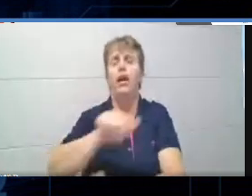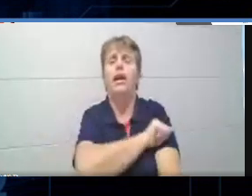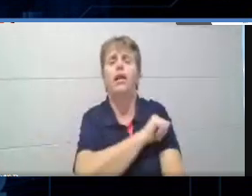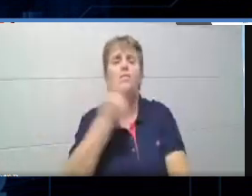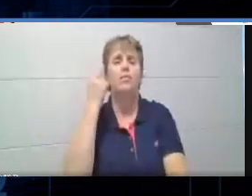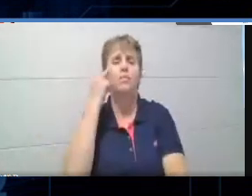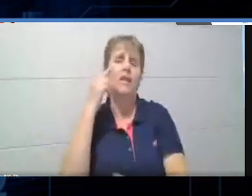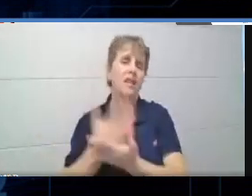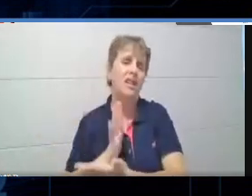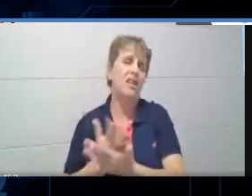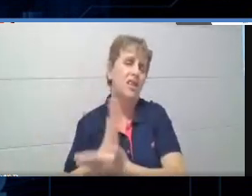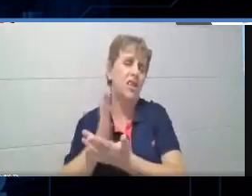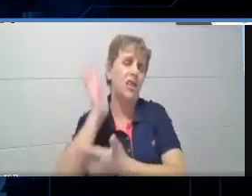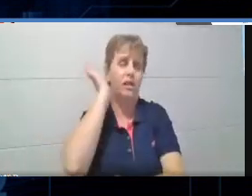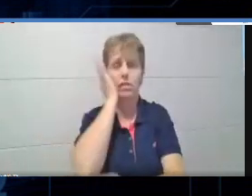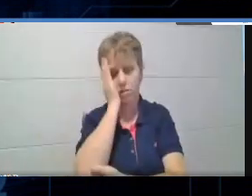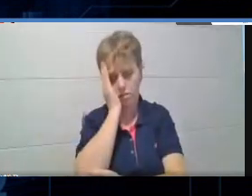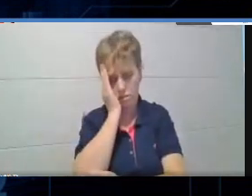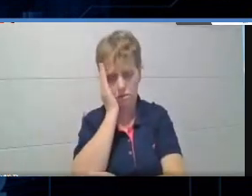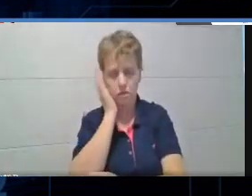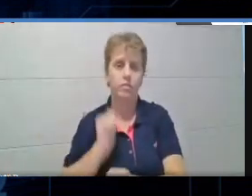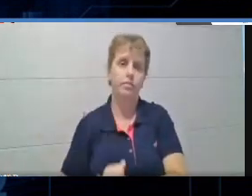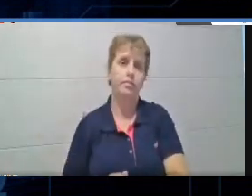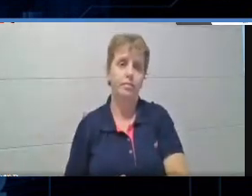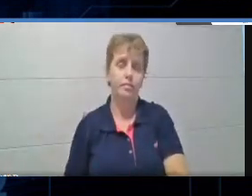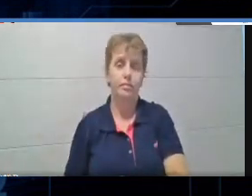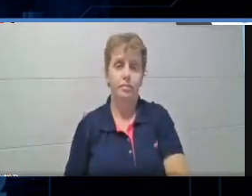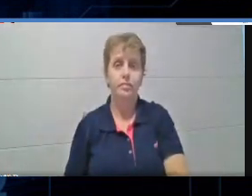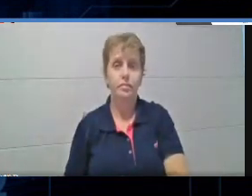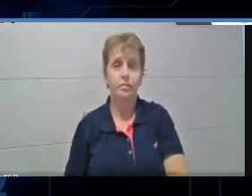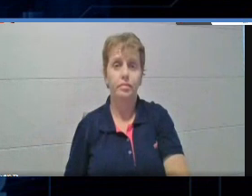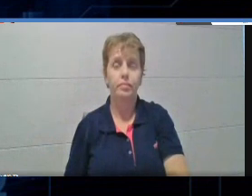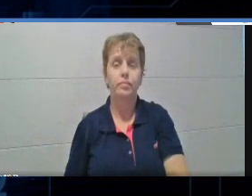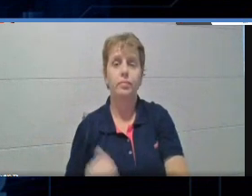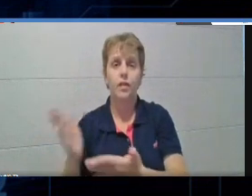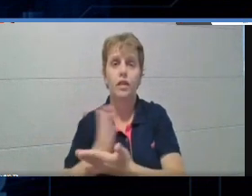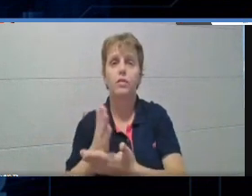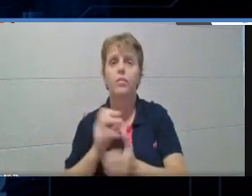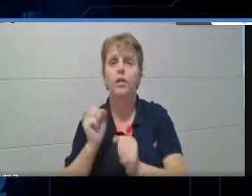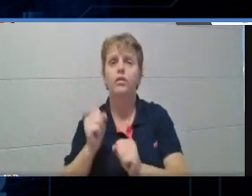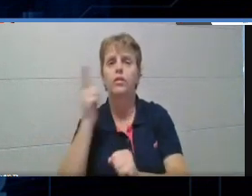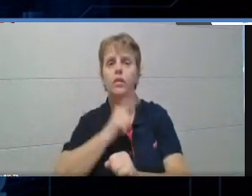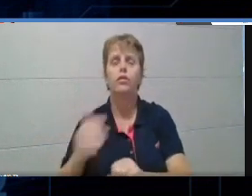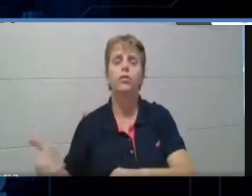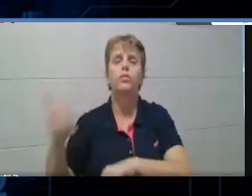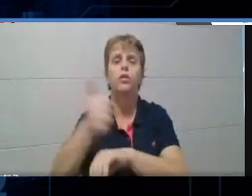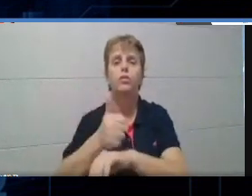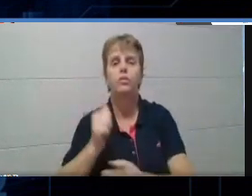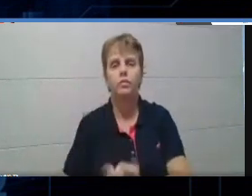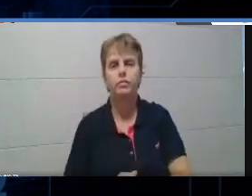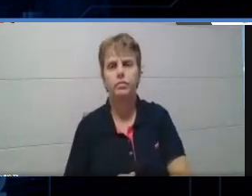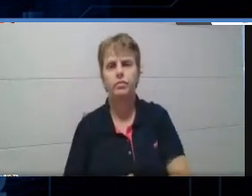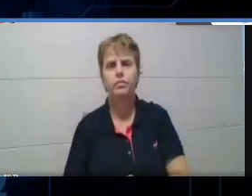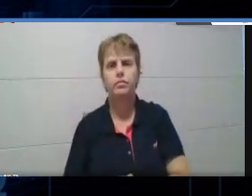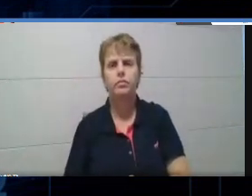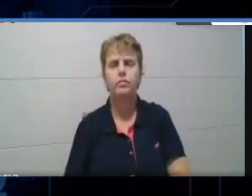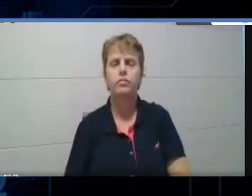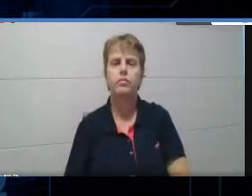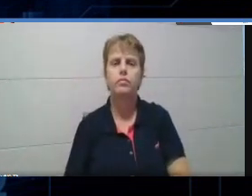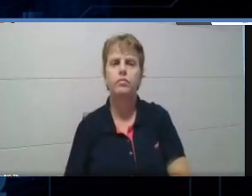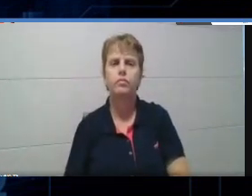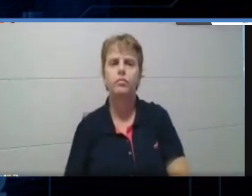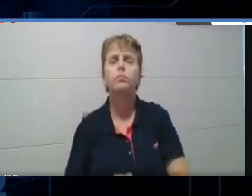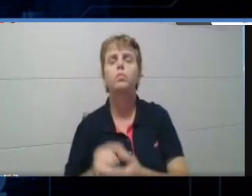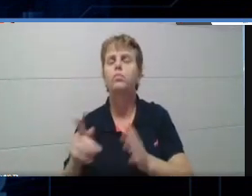A gente vai depois, eu vou depois dar uma ideia pra vocês sobre essa questão de substituir, né? A lista, o questionário, né? Por uma, por uma outra tíblia de